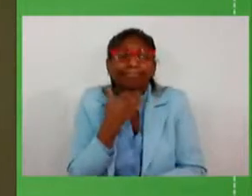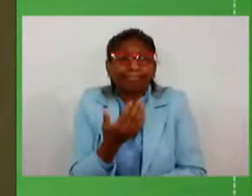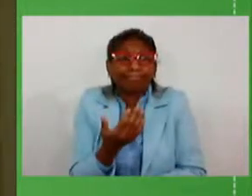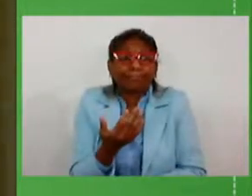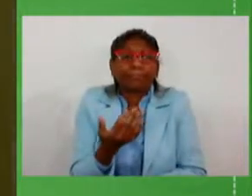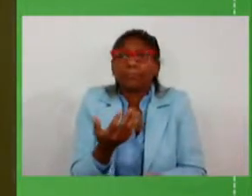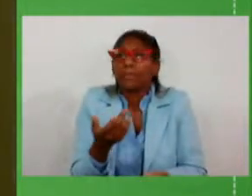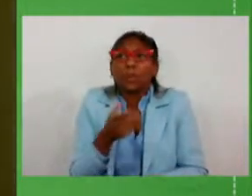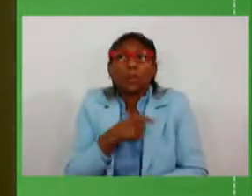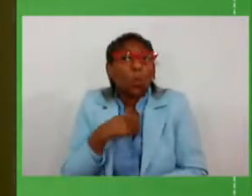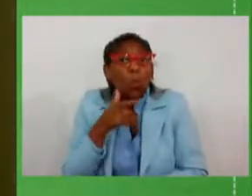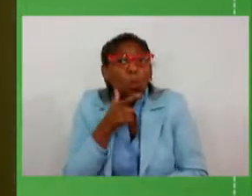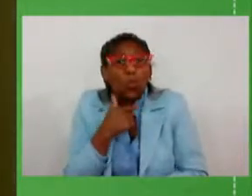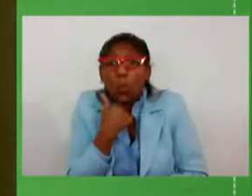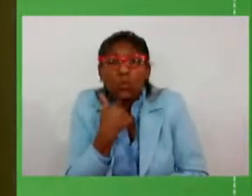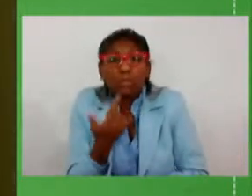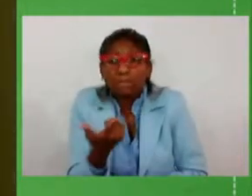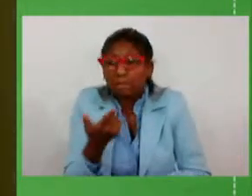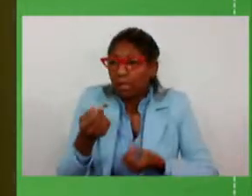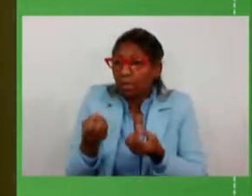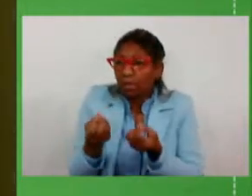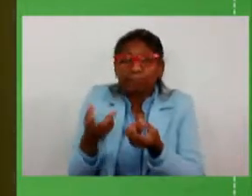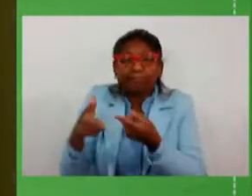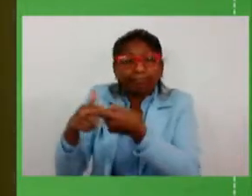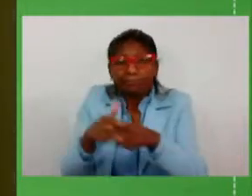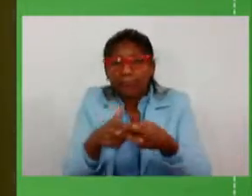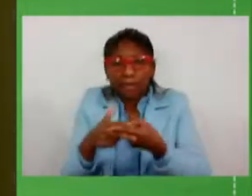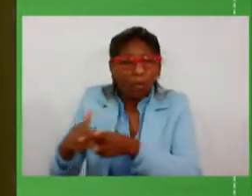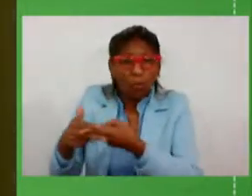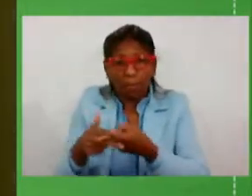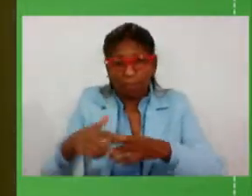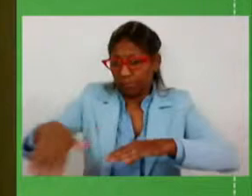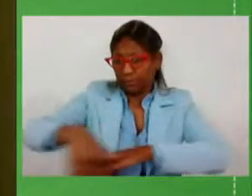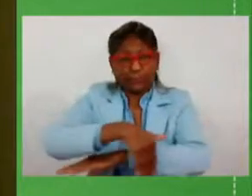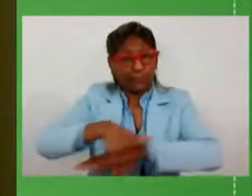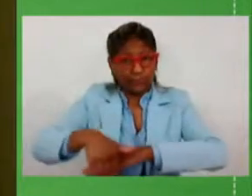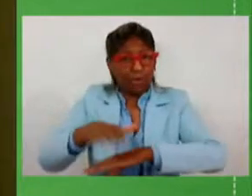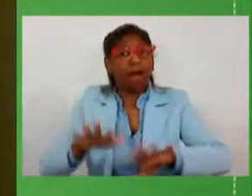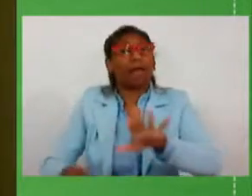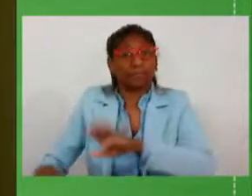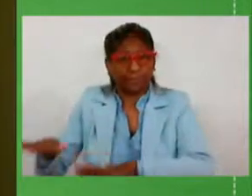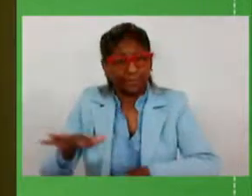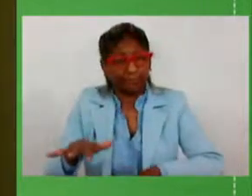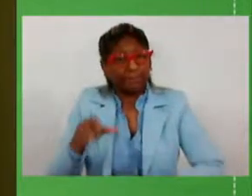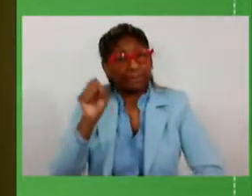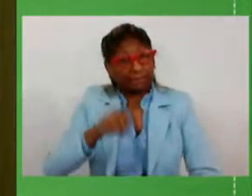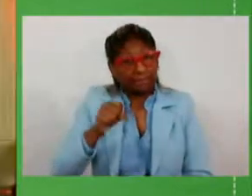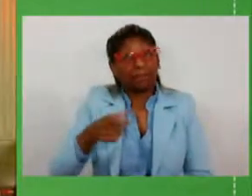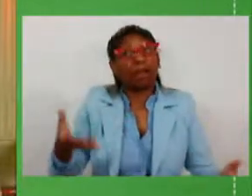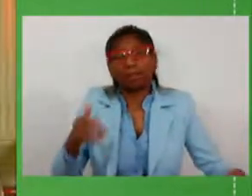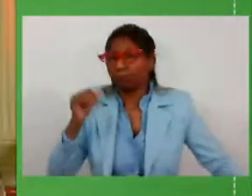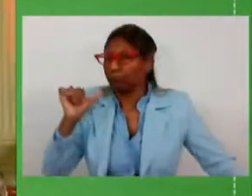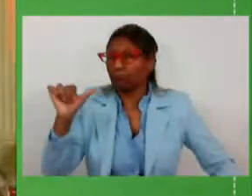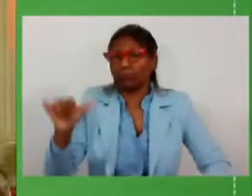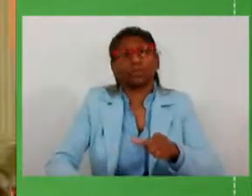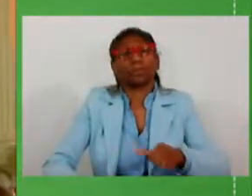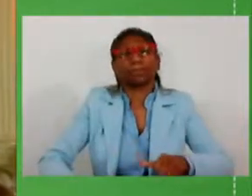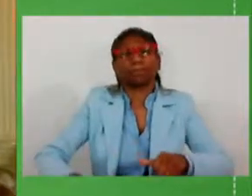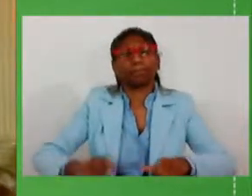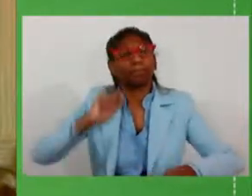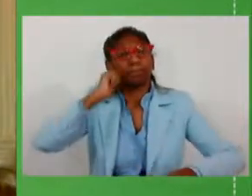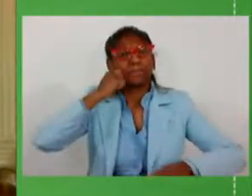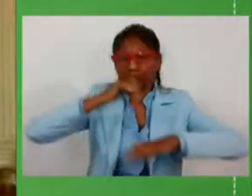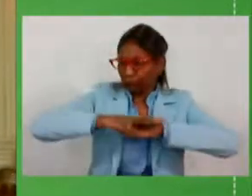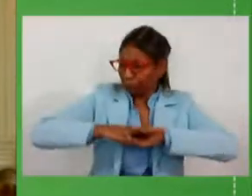consegue oferecer a devida manutenção das rodovias muitas vezes. Então aqui nós estamos falando de duplicação, manutenção,